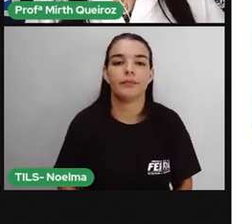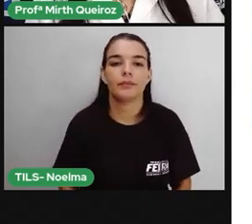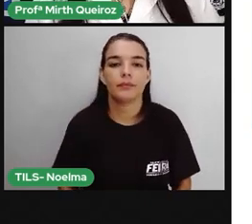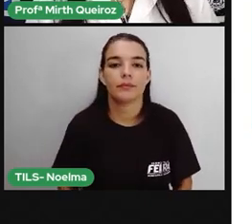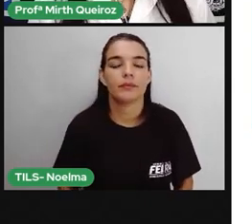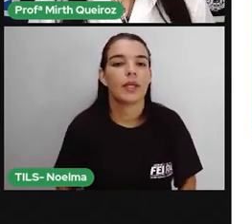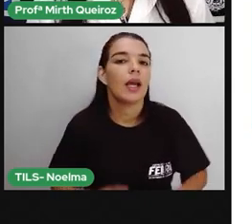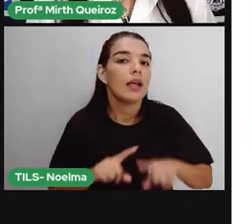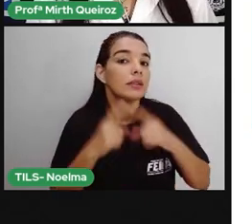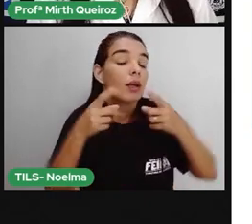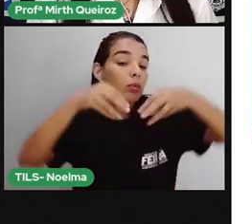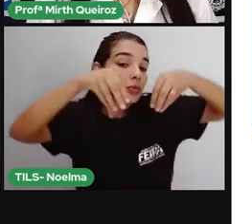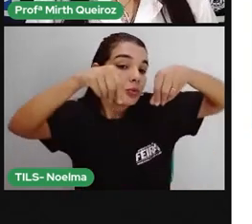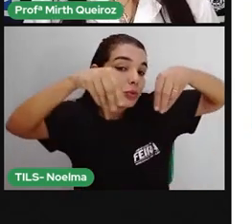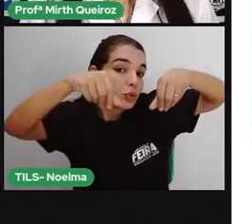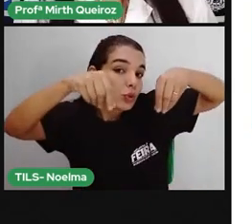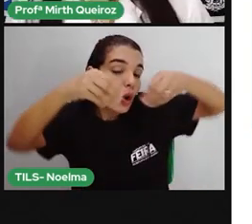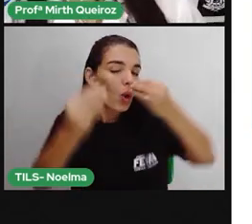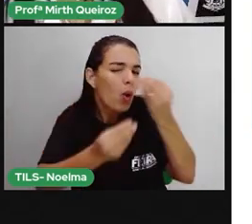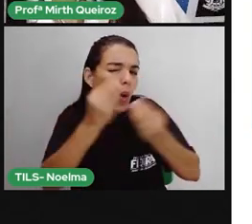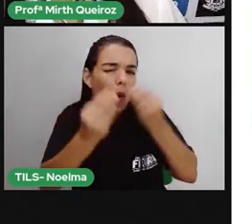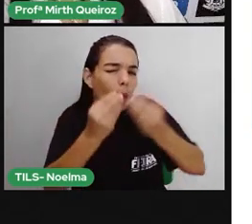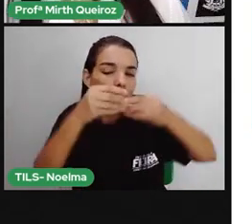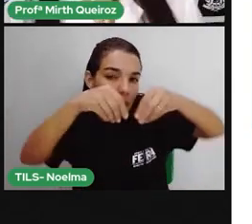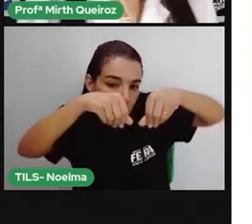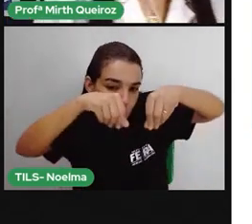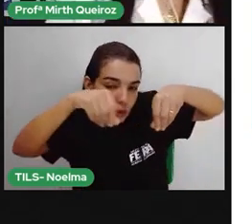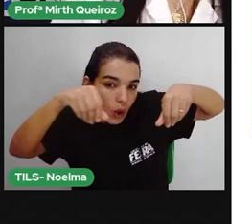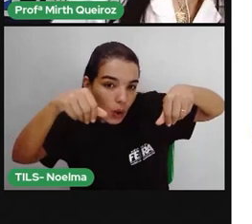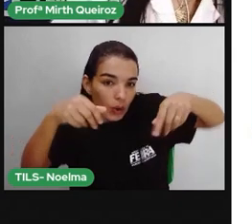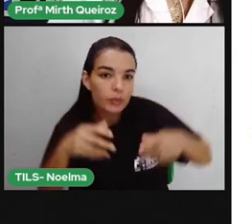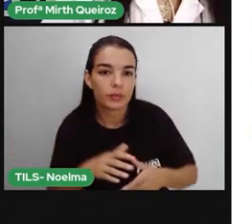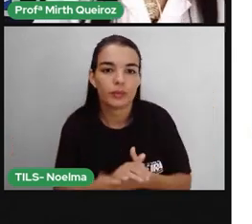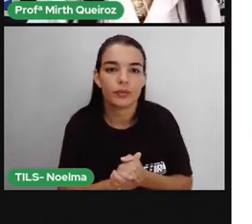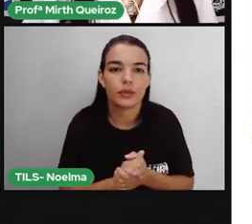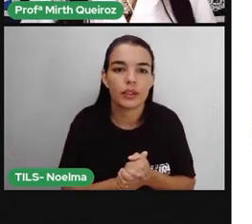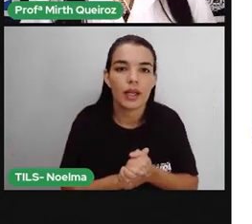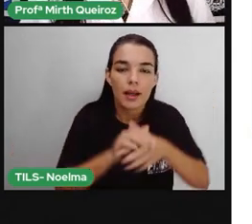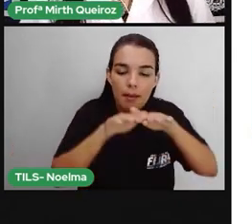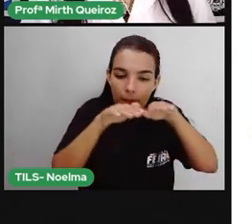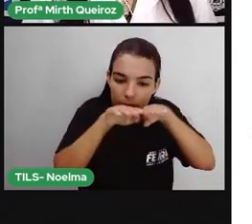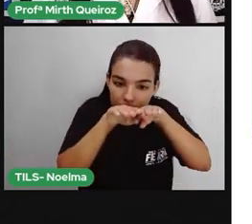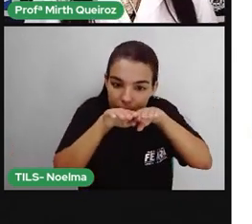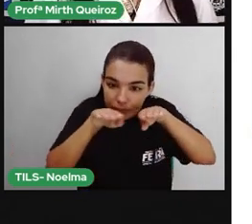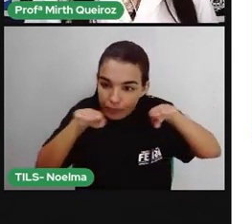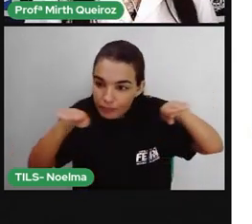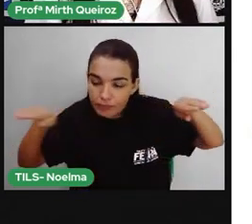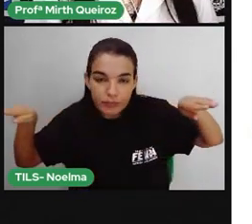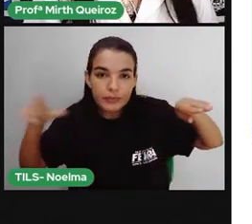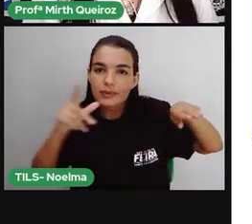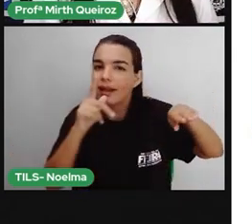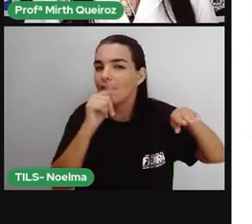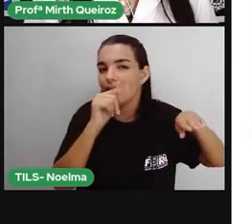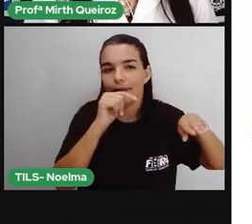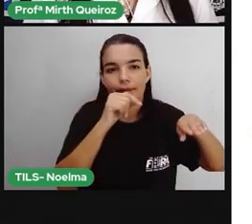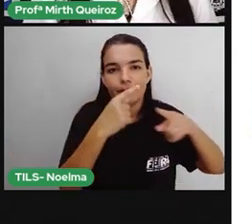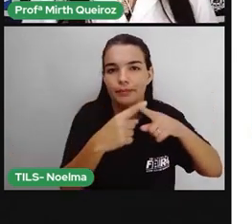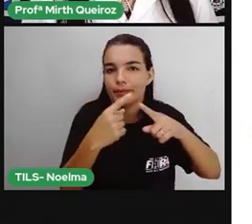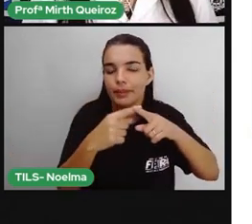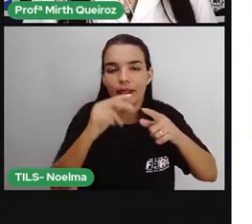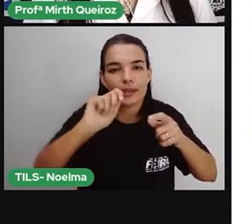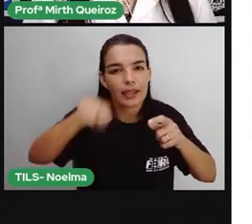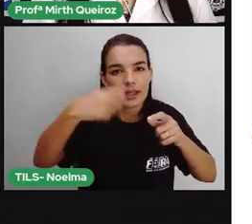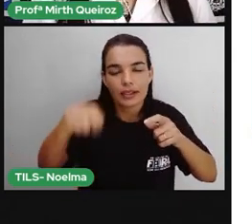Os solos do Pantanal. Grande parte dos solos do Pantaneiro, né? É de planície inundável, característica natural da região.